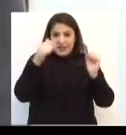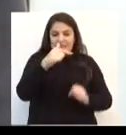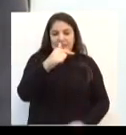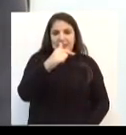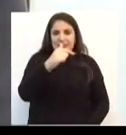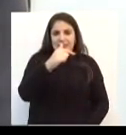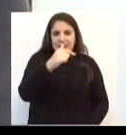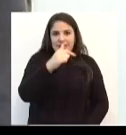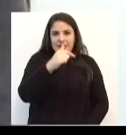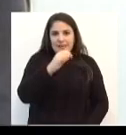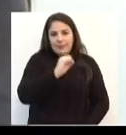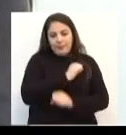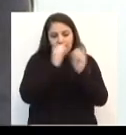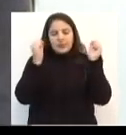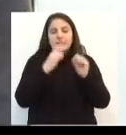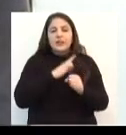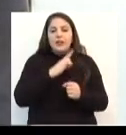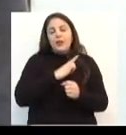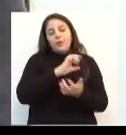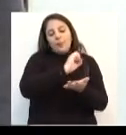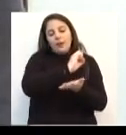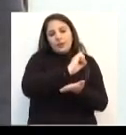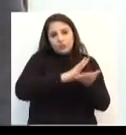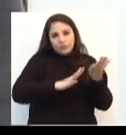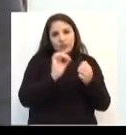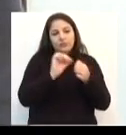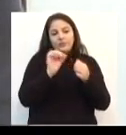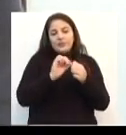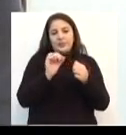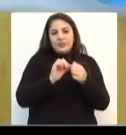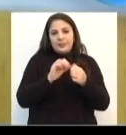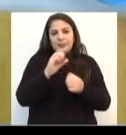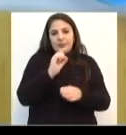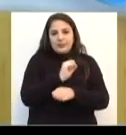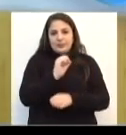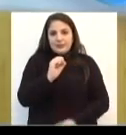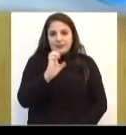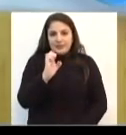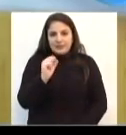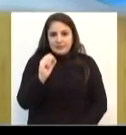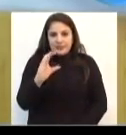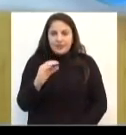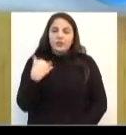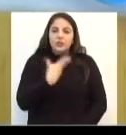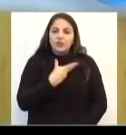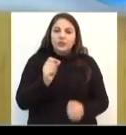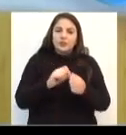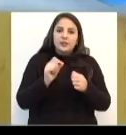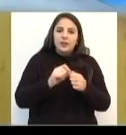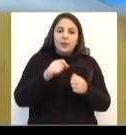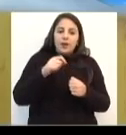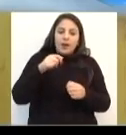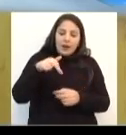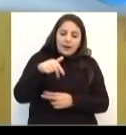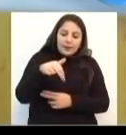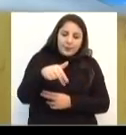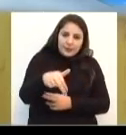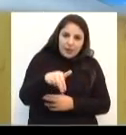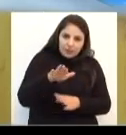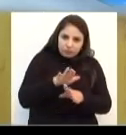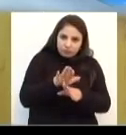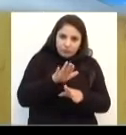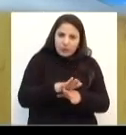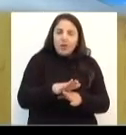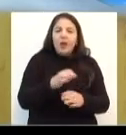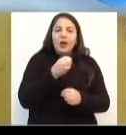7h, também tem outra atividade que já está programada pelo SESC. Exato. A gente realizou essa atividade também, que foi a caminhada orientada no